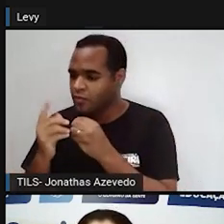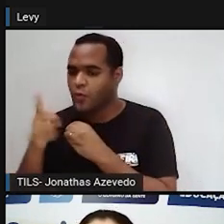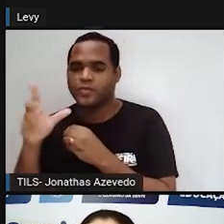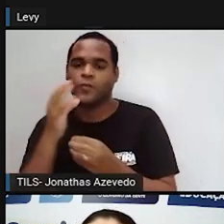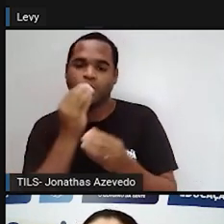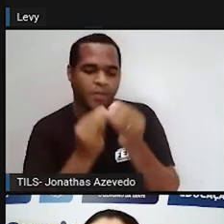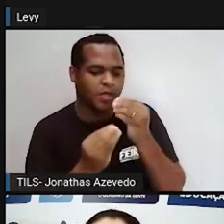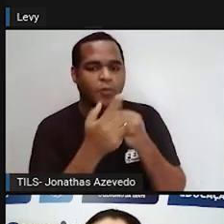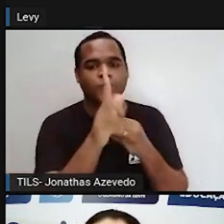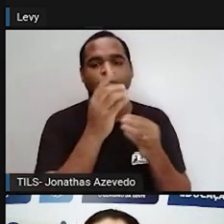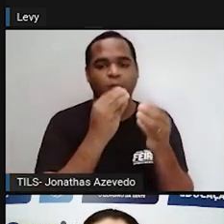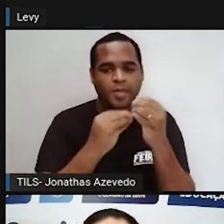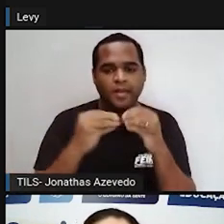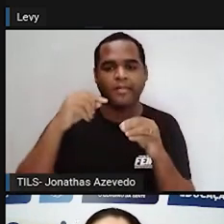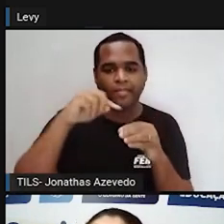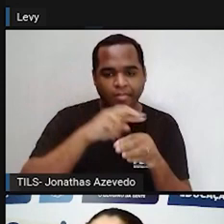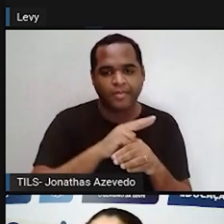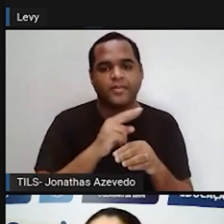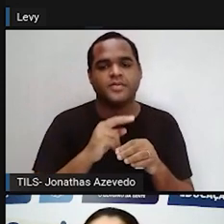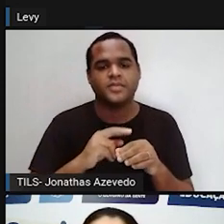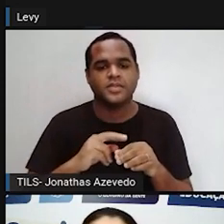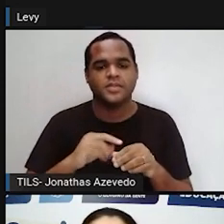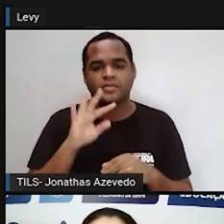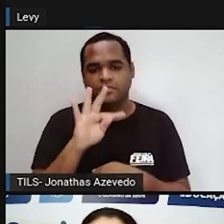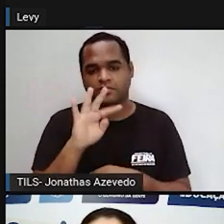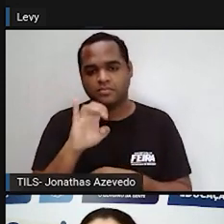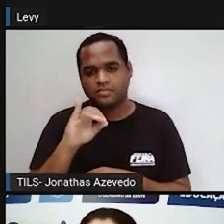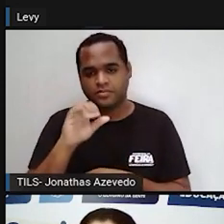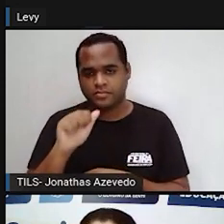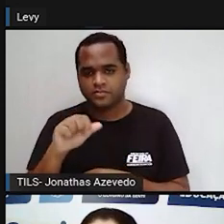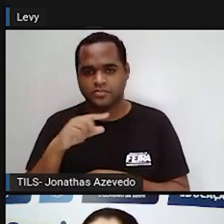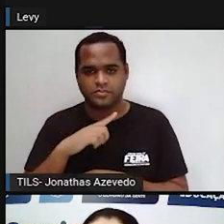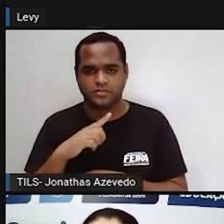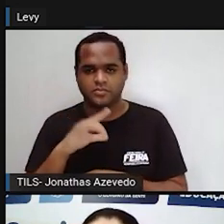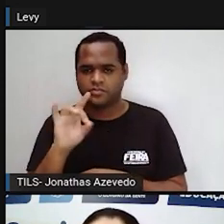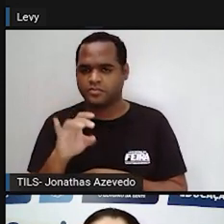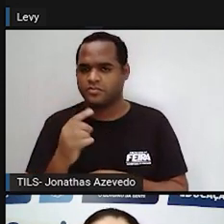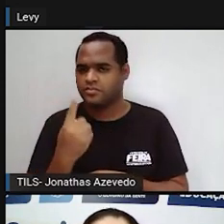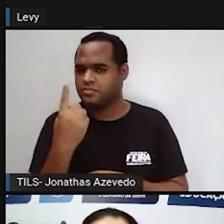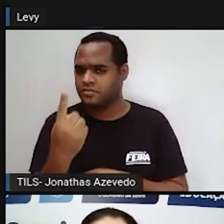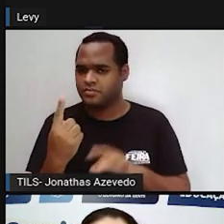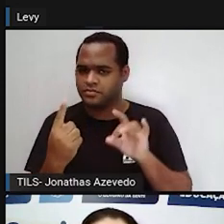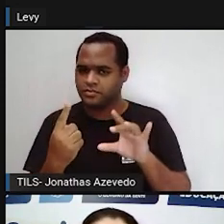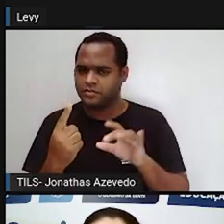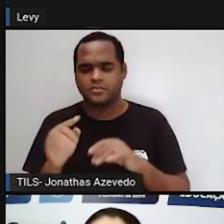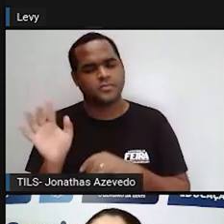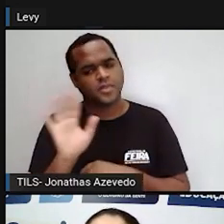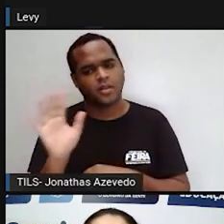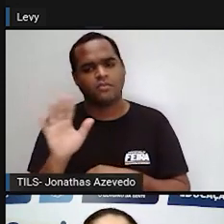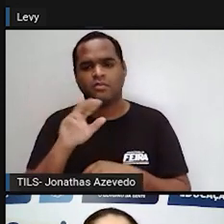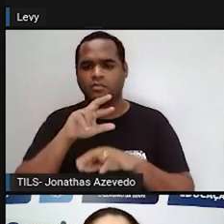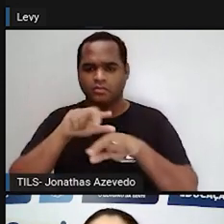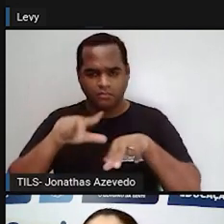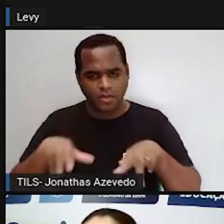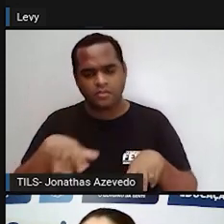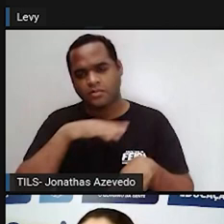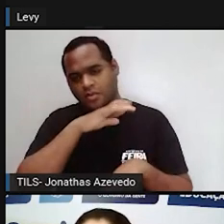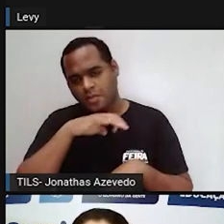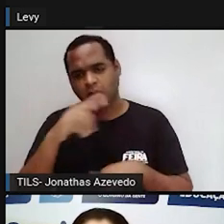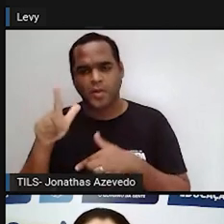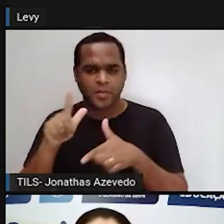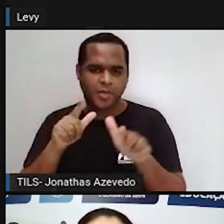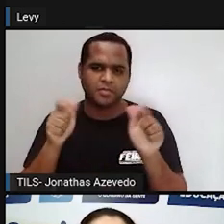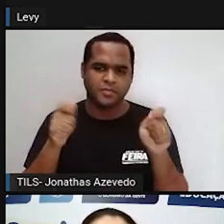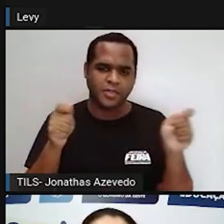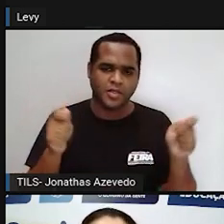outro. Já na teia, a gente não tem mais essa sequência lógica única. A gente tem vários animais que podem se alimentar de vários outros